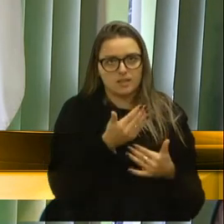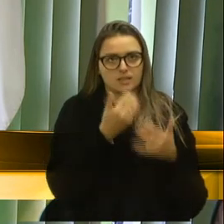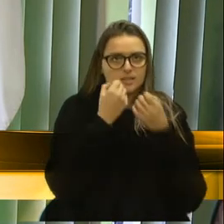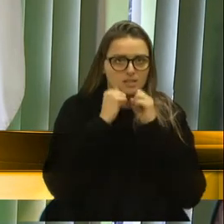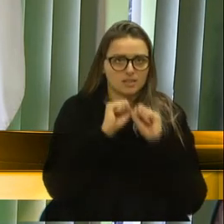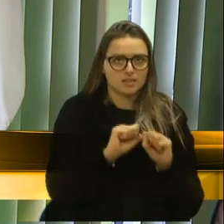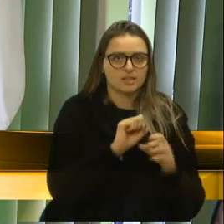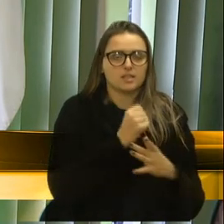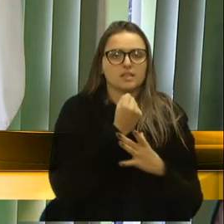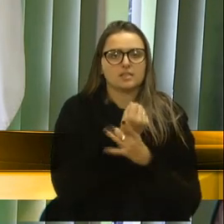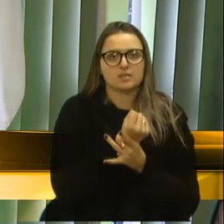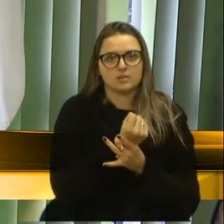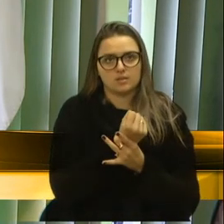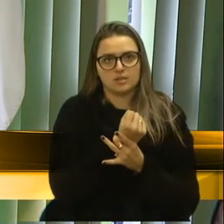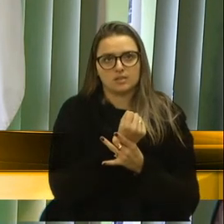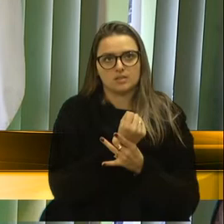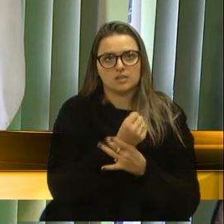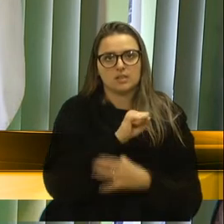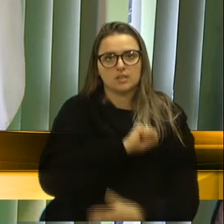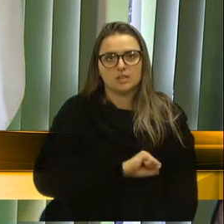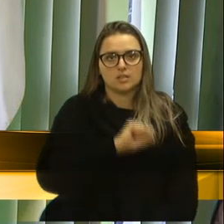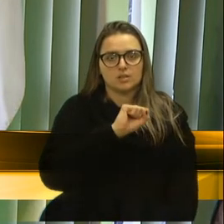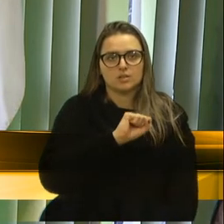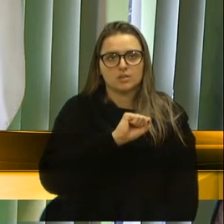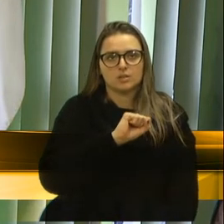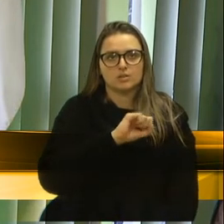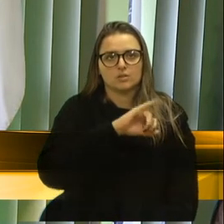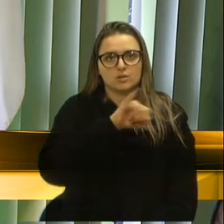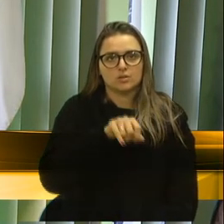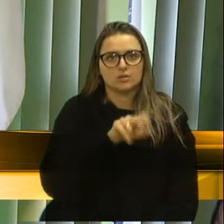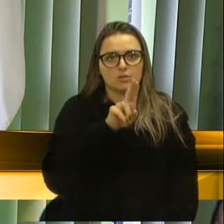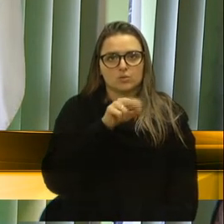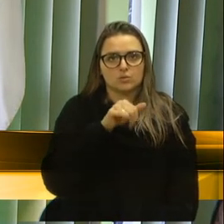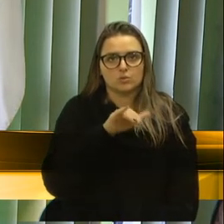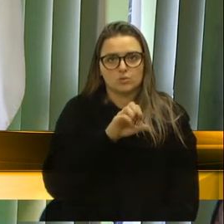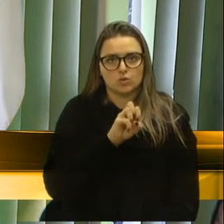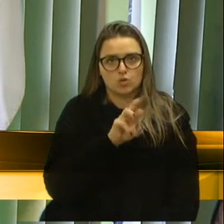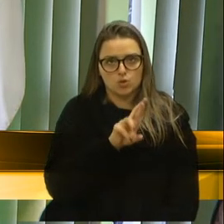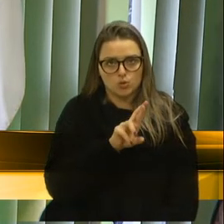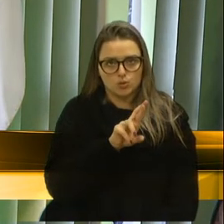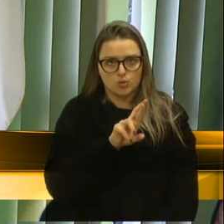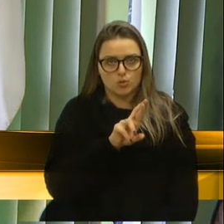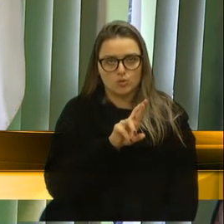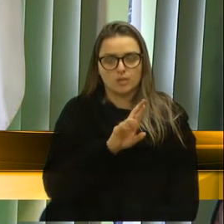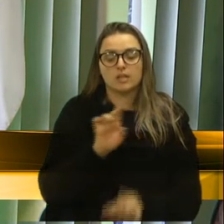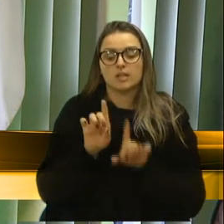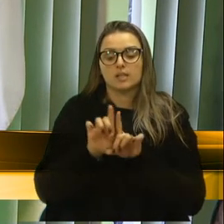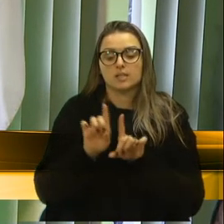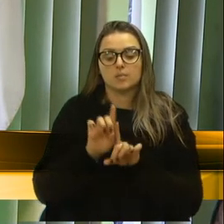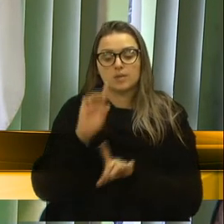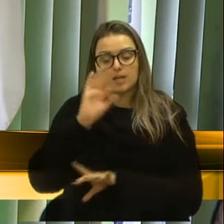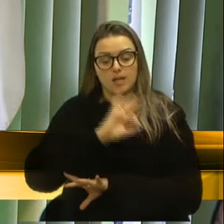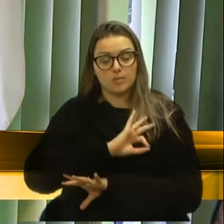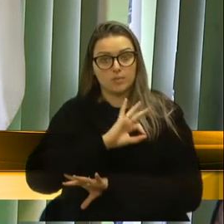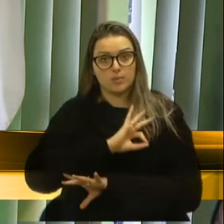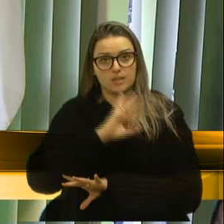Secretaria de Segurança, o senhor Júnior e a Brigada Militar,